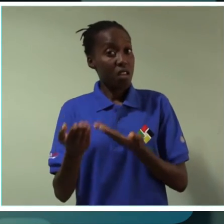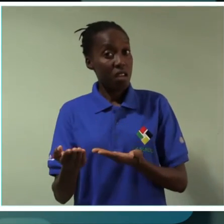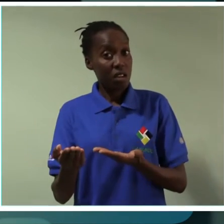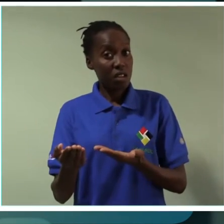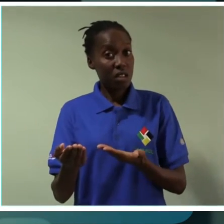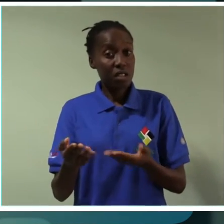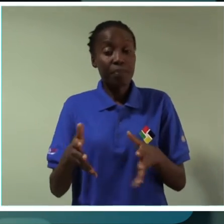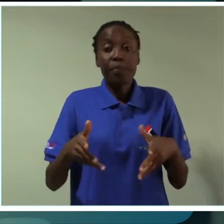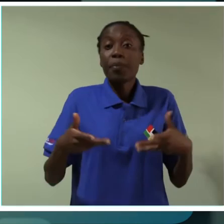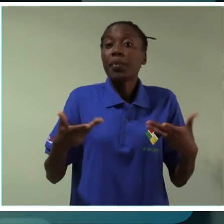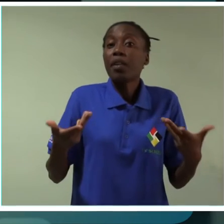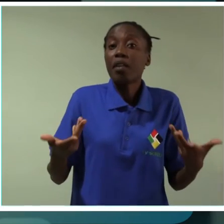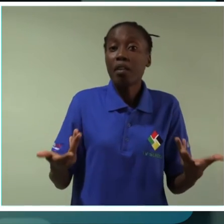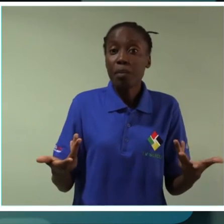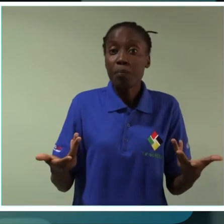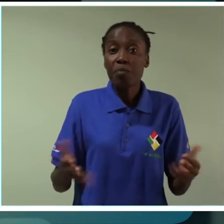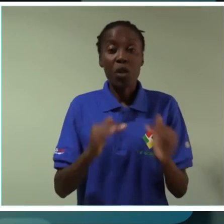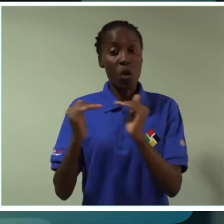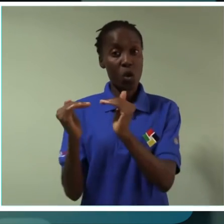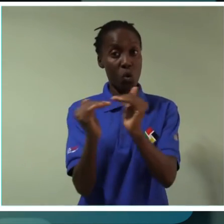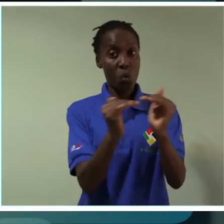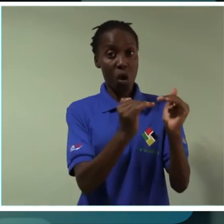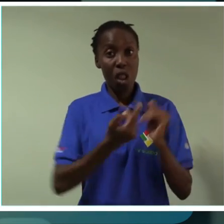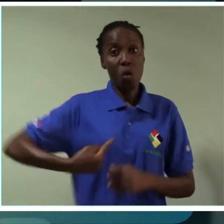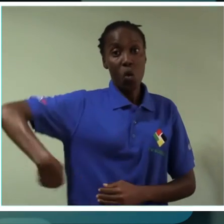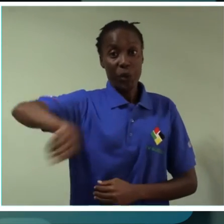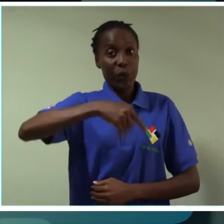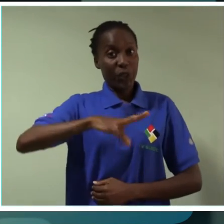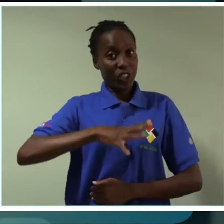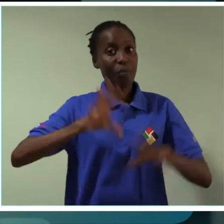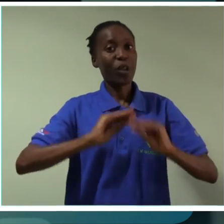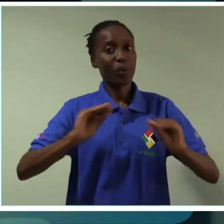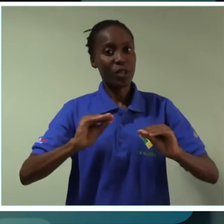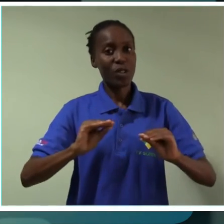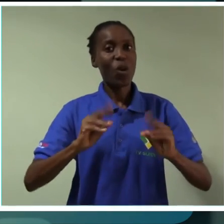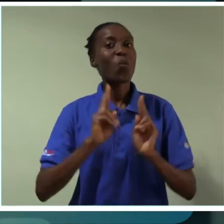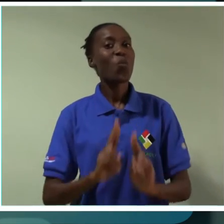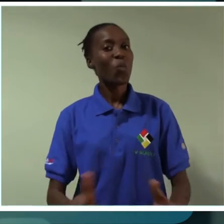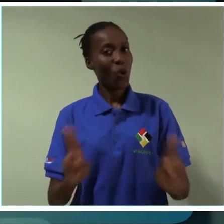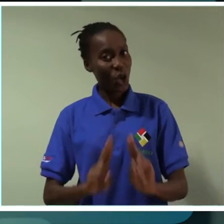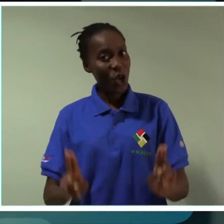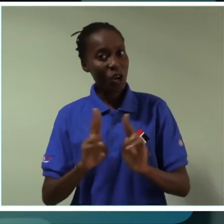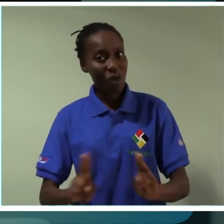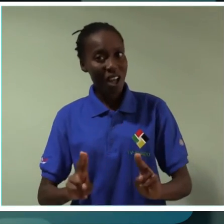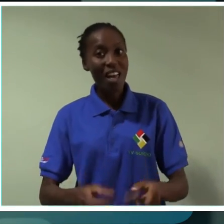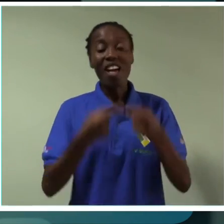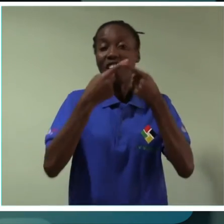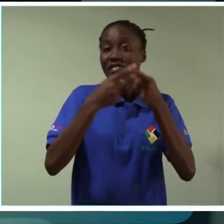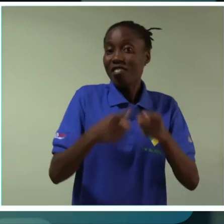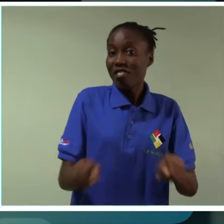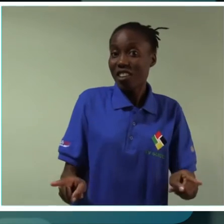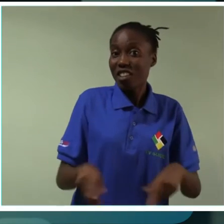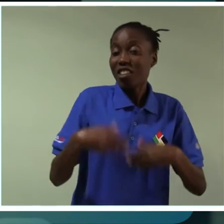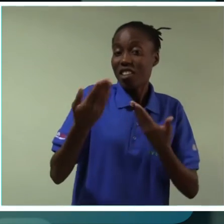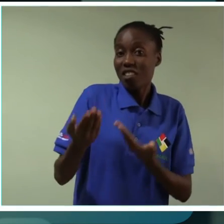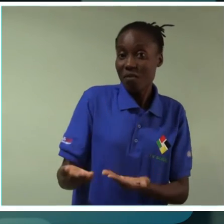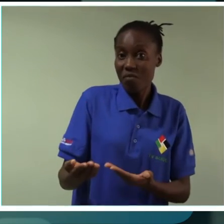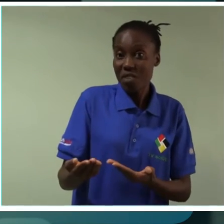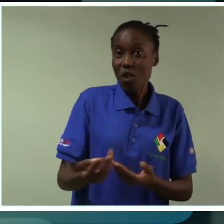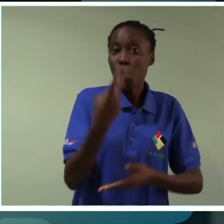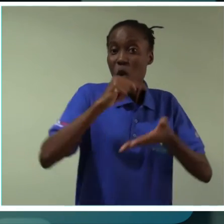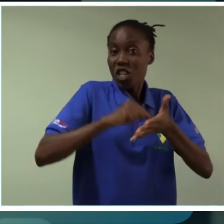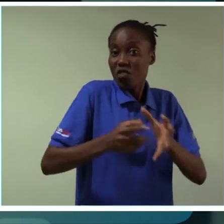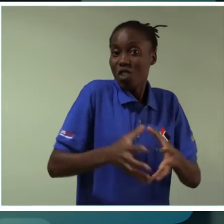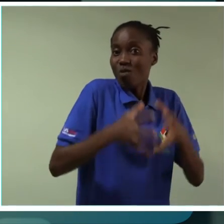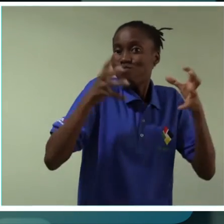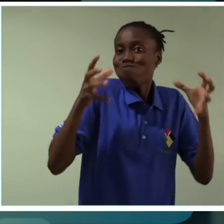iguais àqueles que nós temos com a educação normal, com a diferença de que neste caso ainda